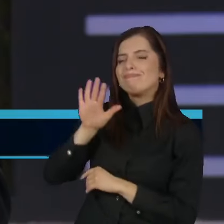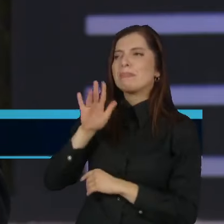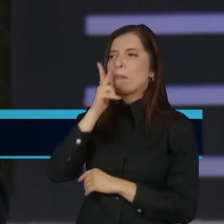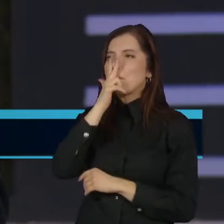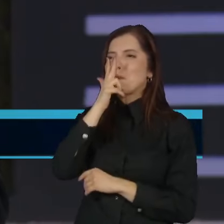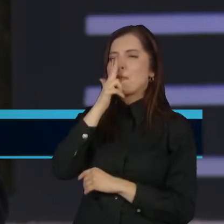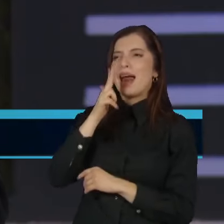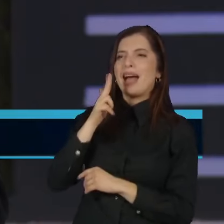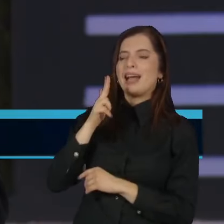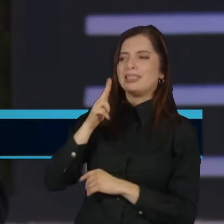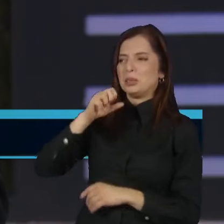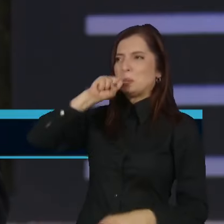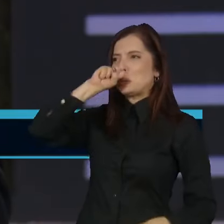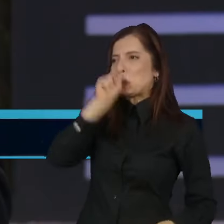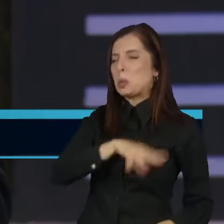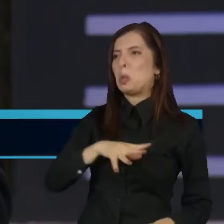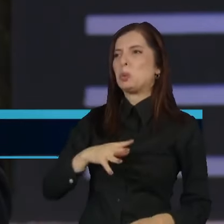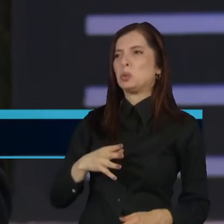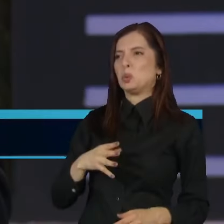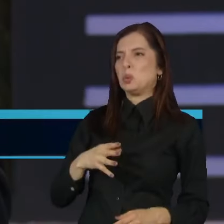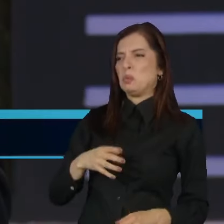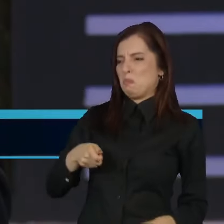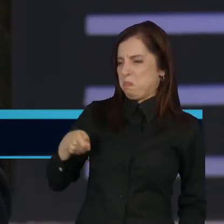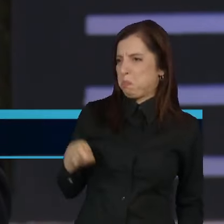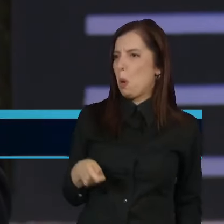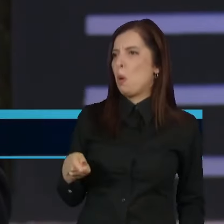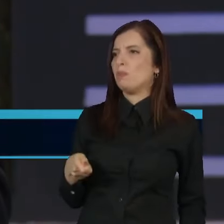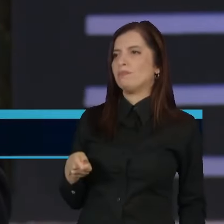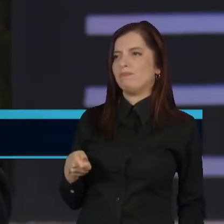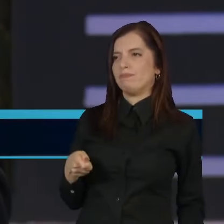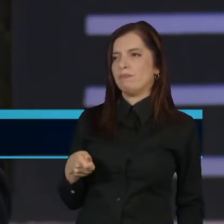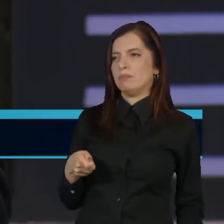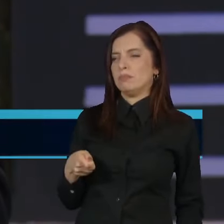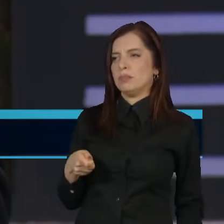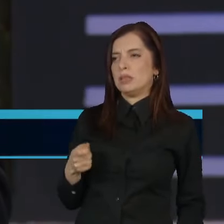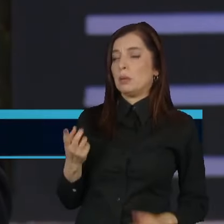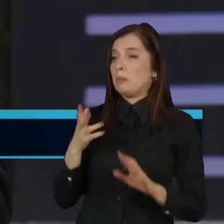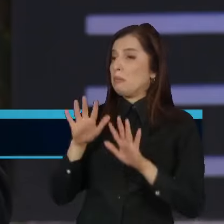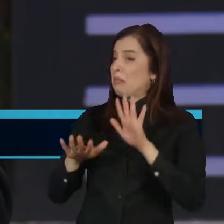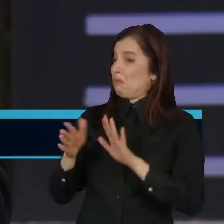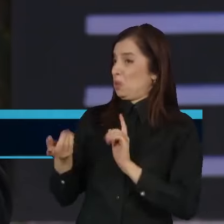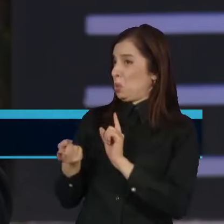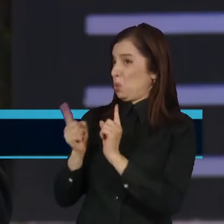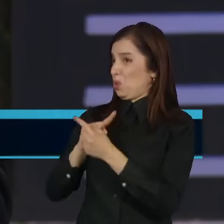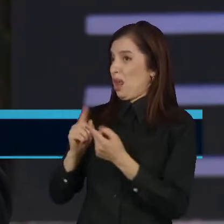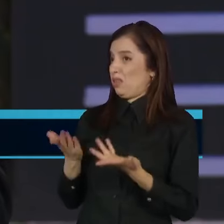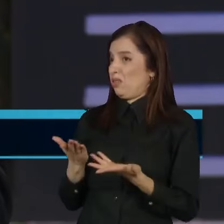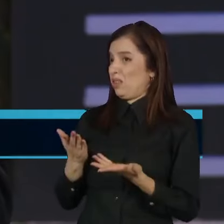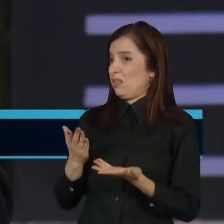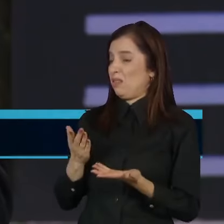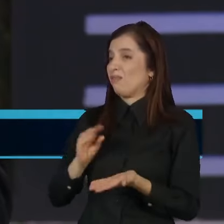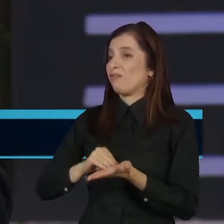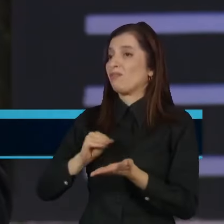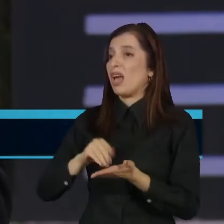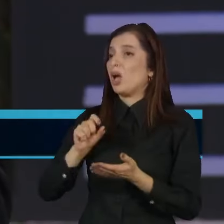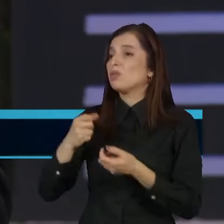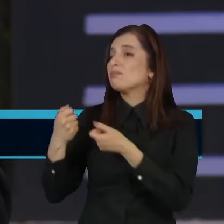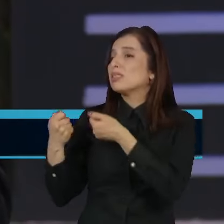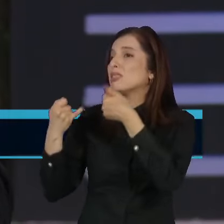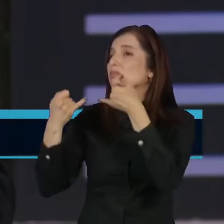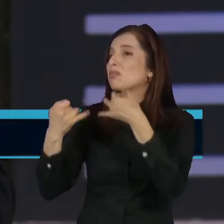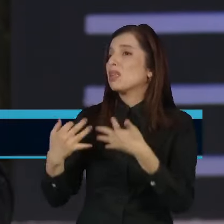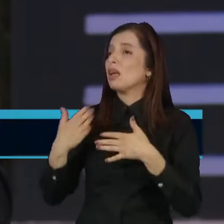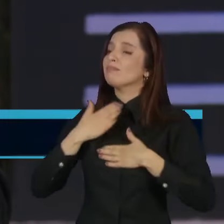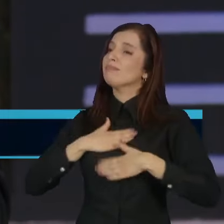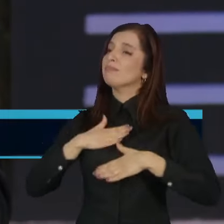daquilo que dizem. E um discurso moderado seria muito bem-vindo. A omissão, a